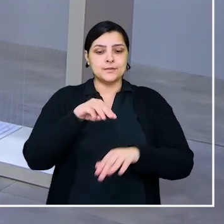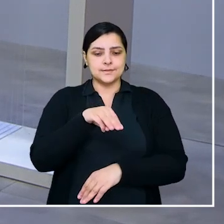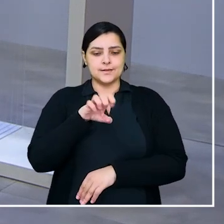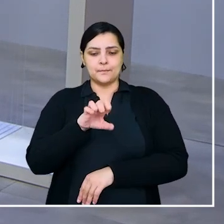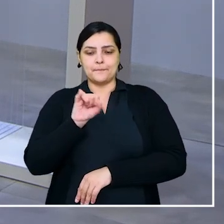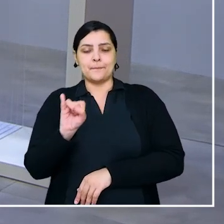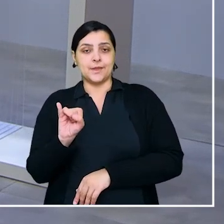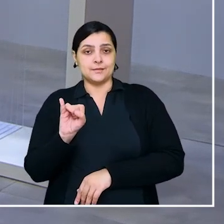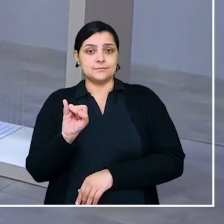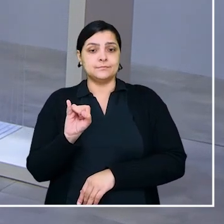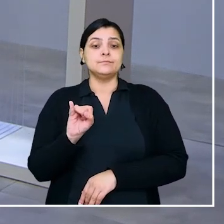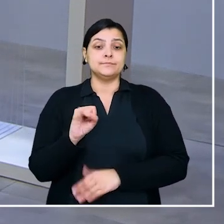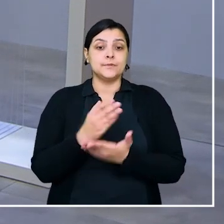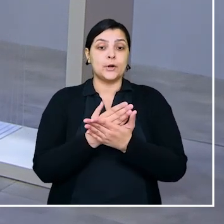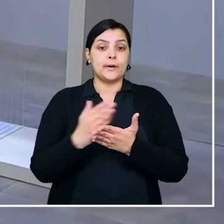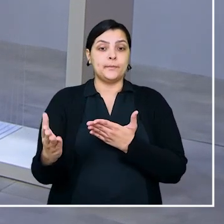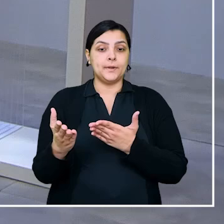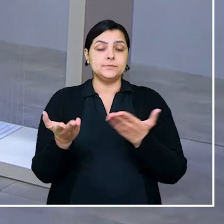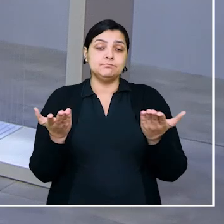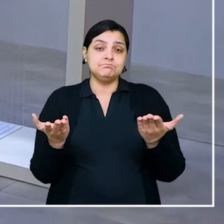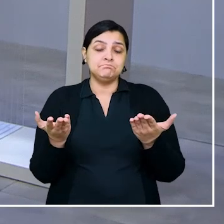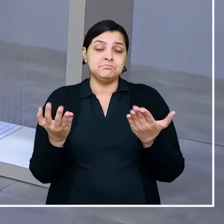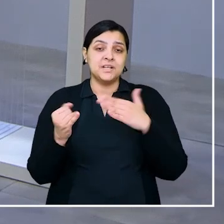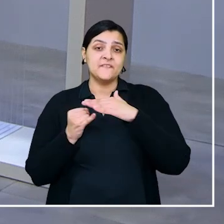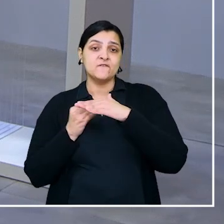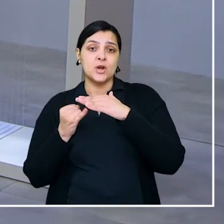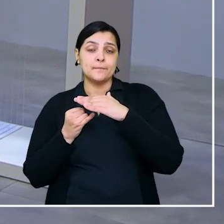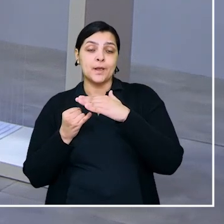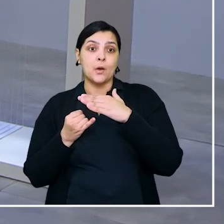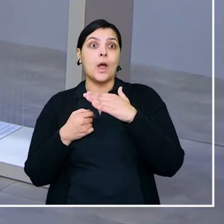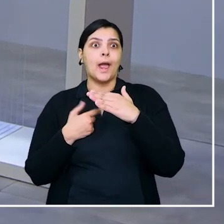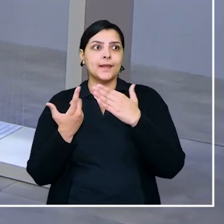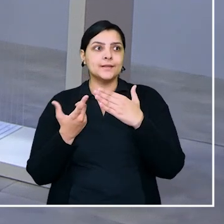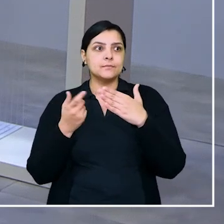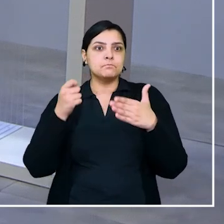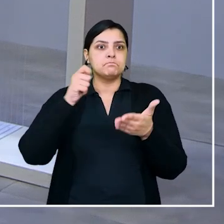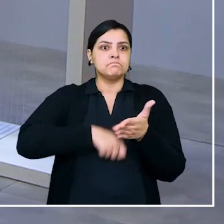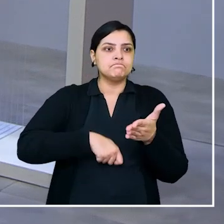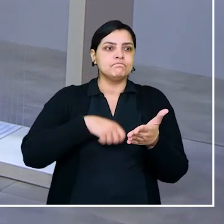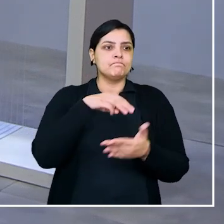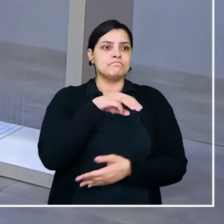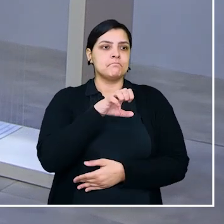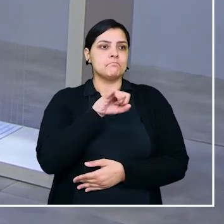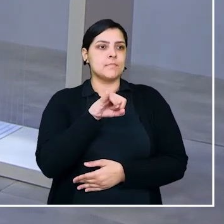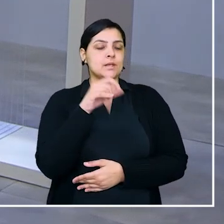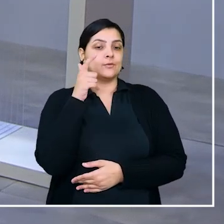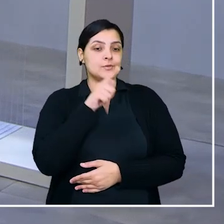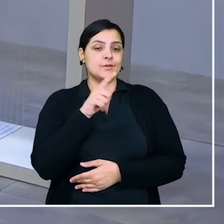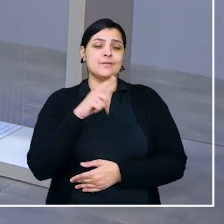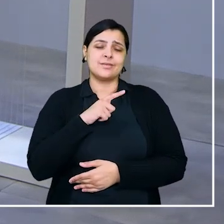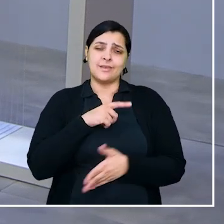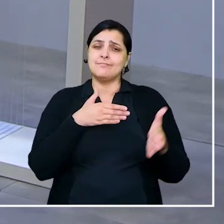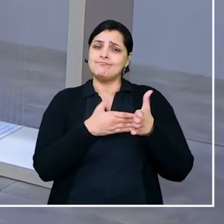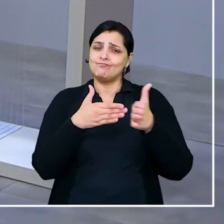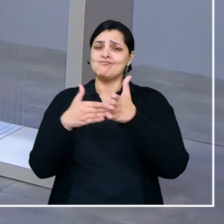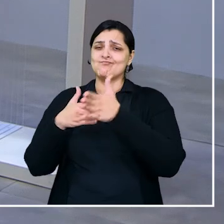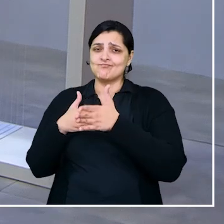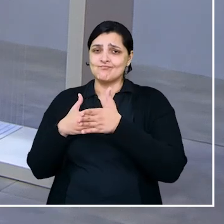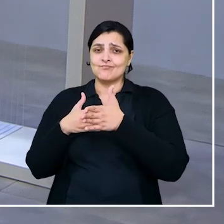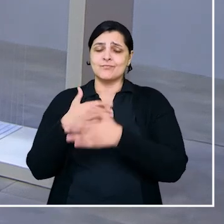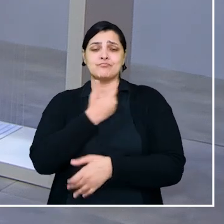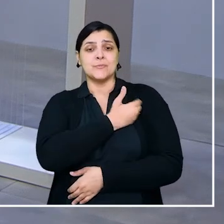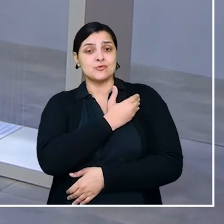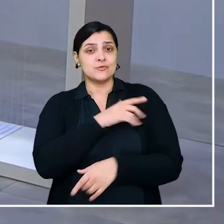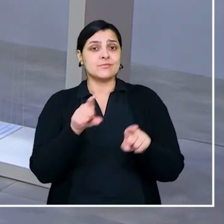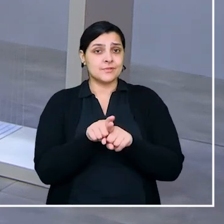microempreendedoras individuais geralmente começam na informalidade até fazer o registro como MEI. Elas enfrentam diferentes obstáculos e formas